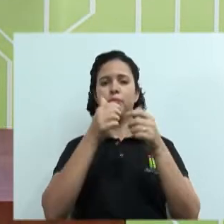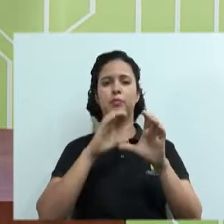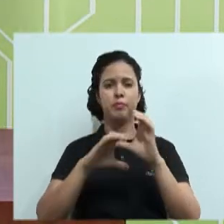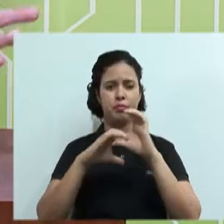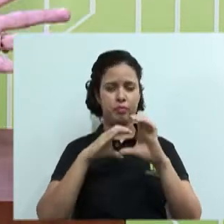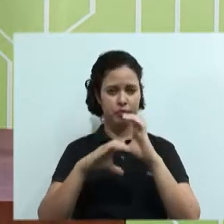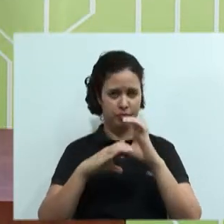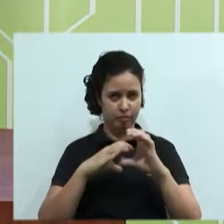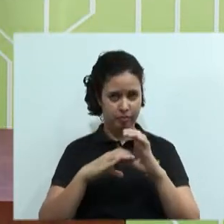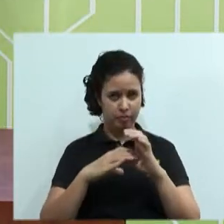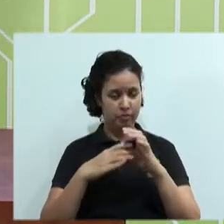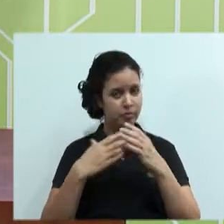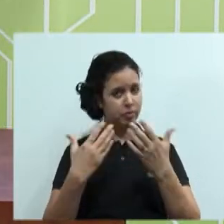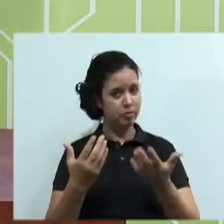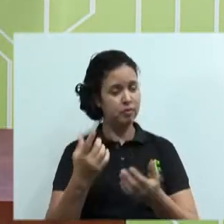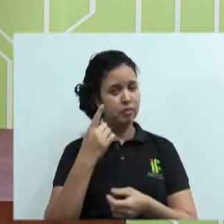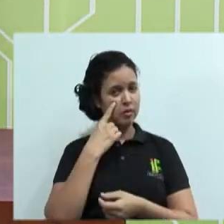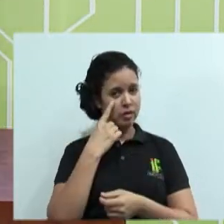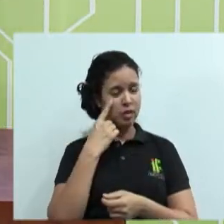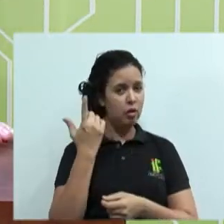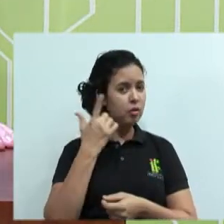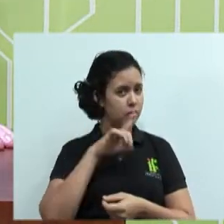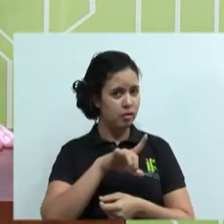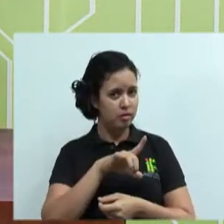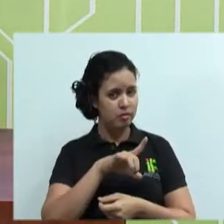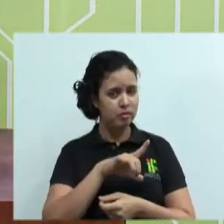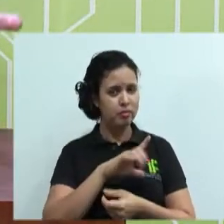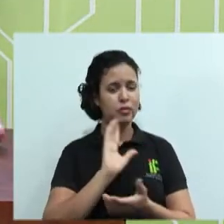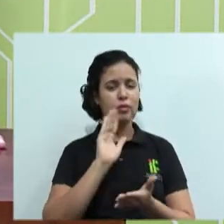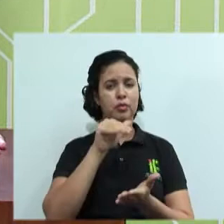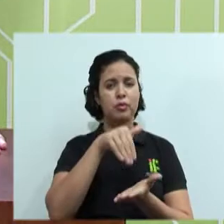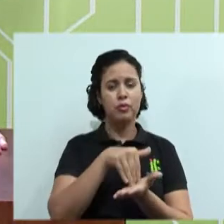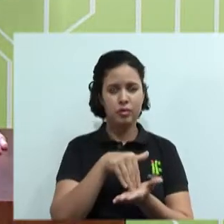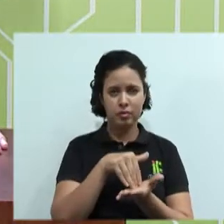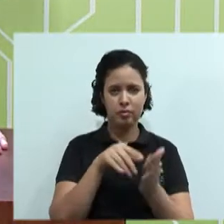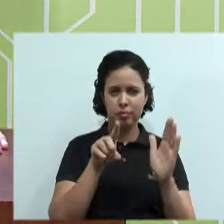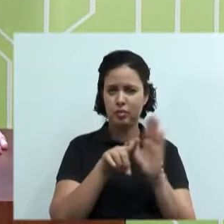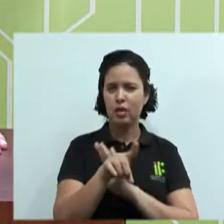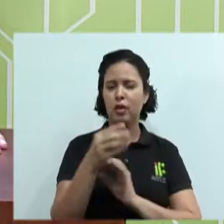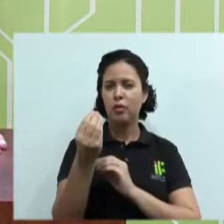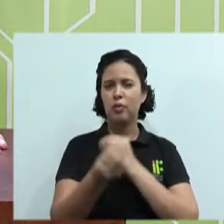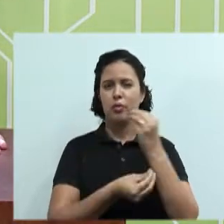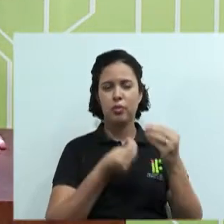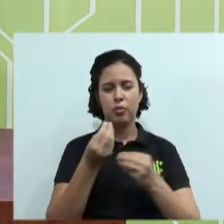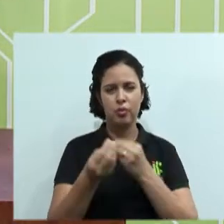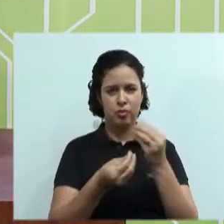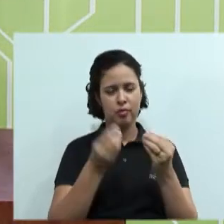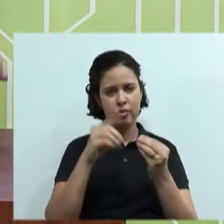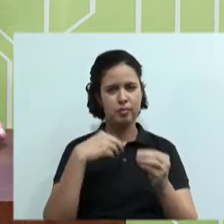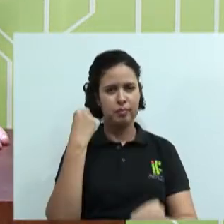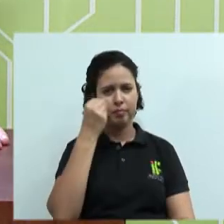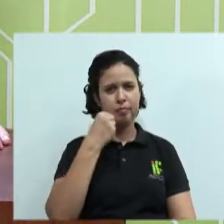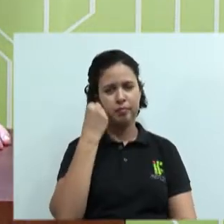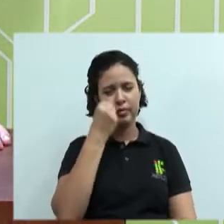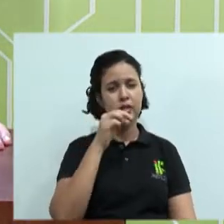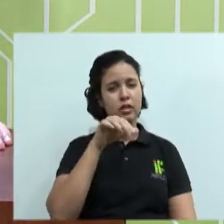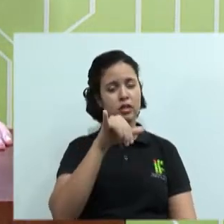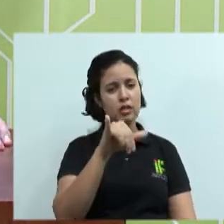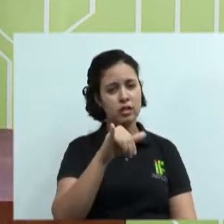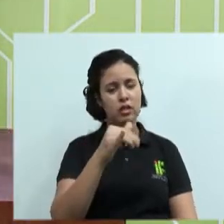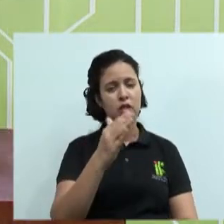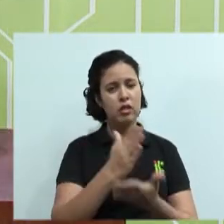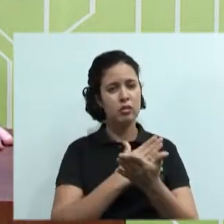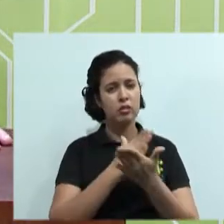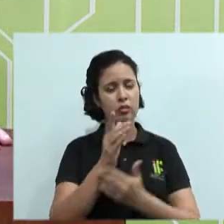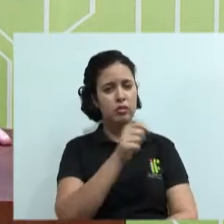interpretação. Eu não sei se você chegou a fazer isso, mas no final da aula nós vamos perguntar como é que foi passar por essa experiência e se algum de vocês